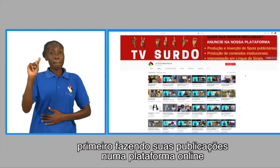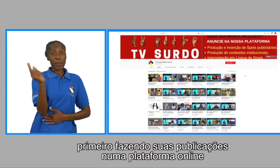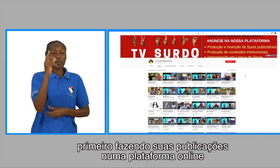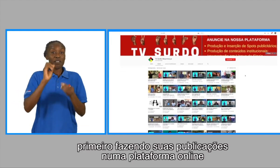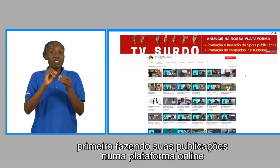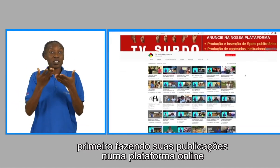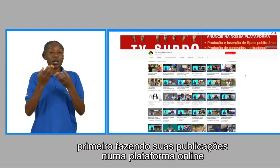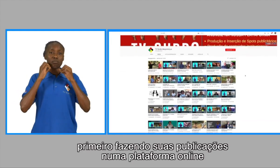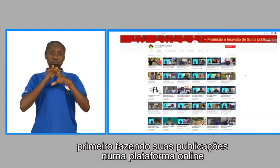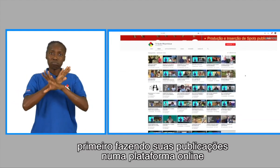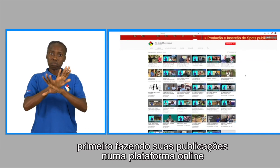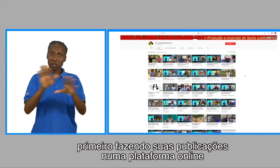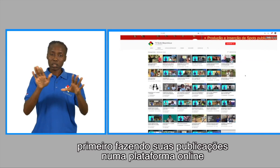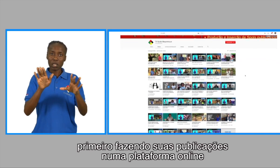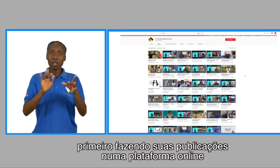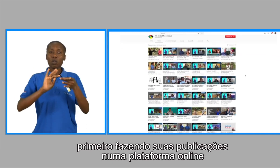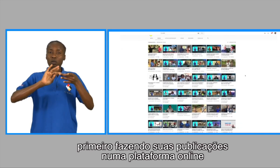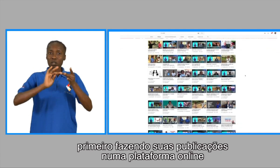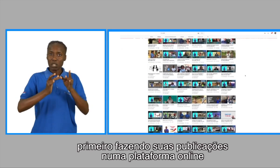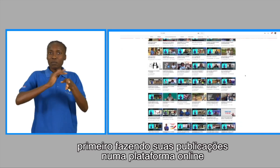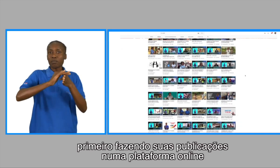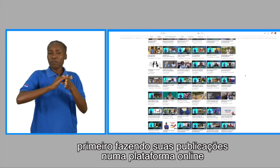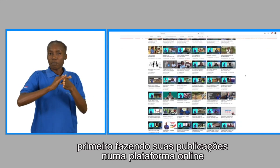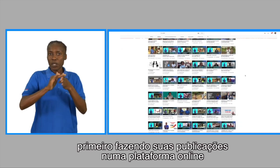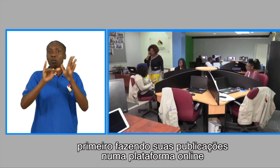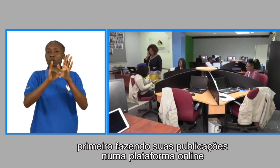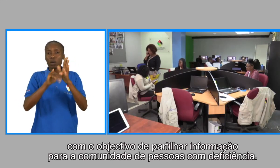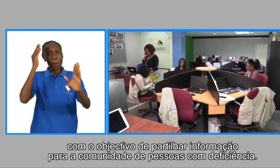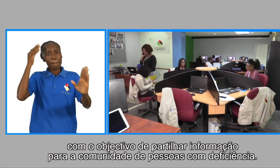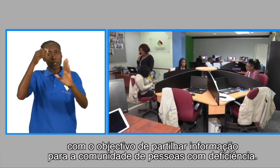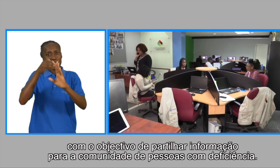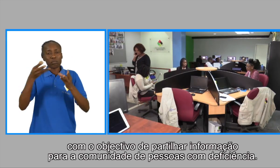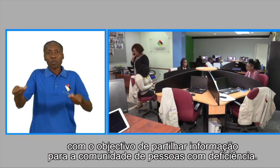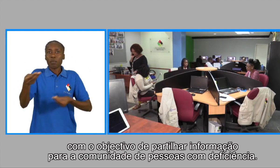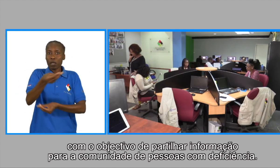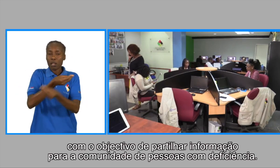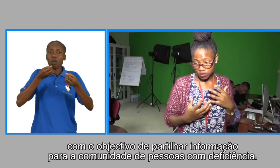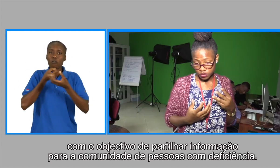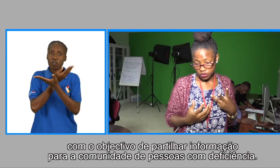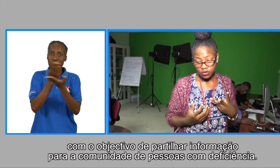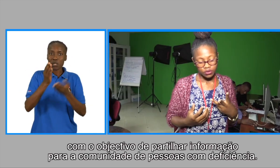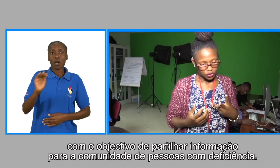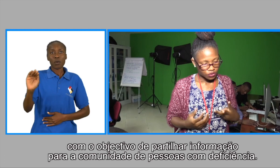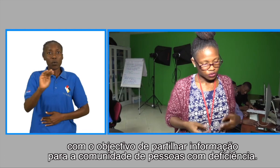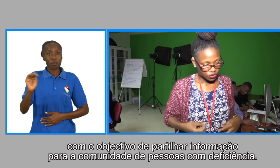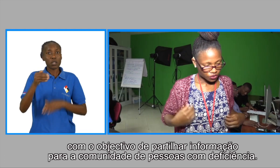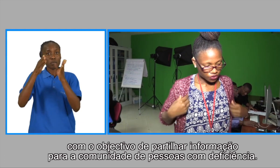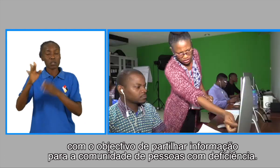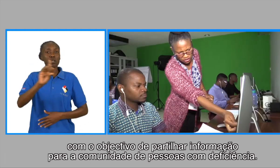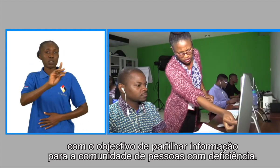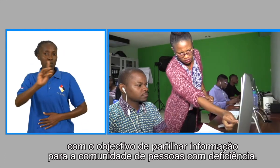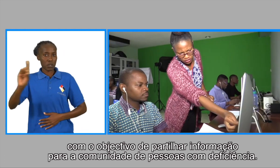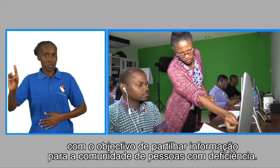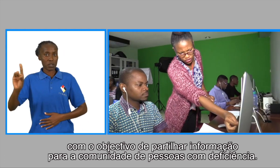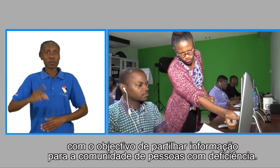primeiro fazendo suas publicações numa plataforma online com o objetivo de partilhar informação para a comunidade